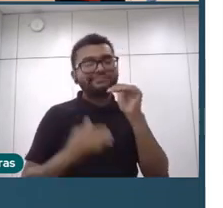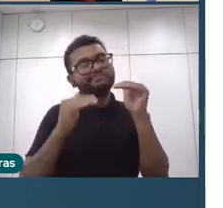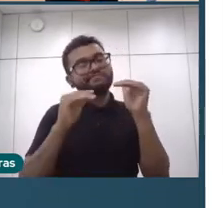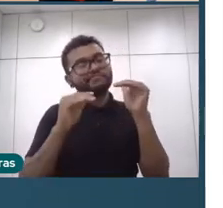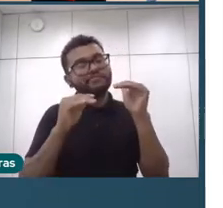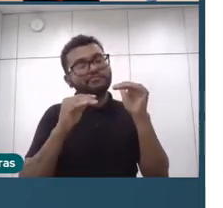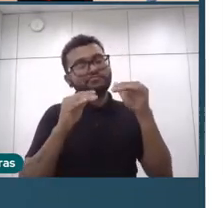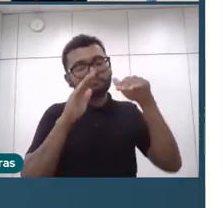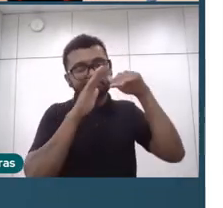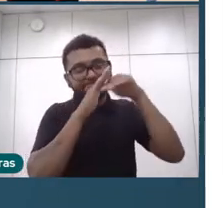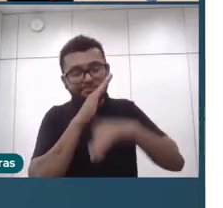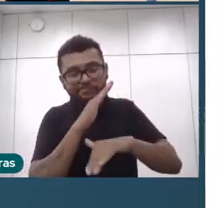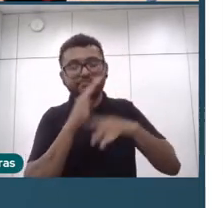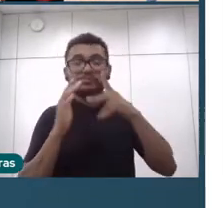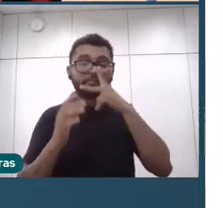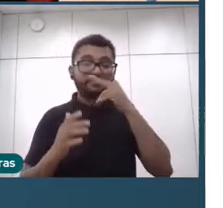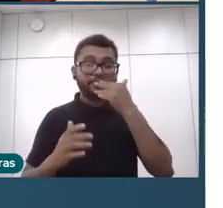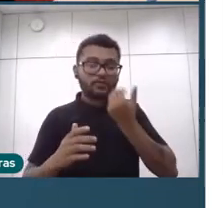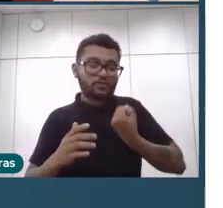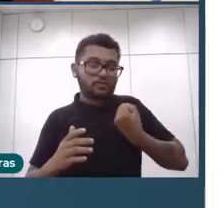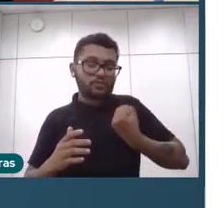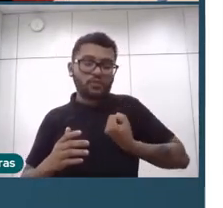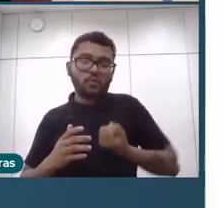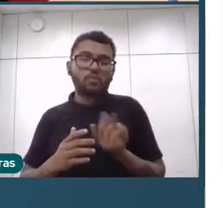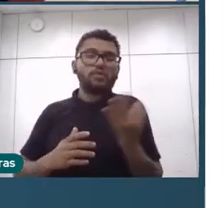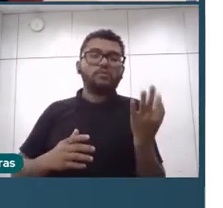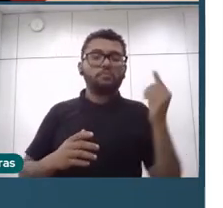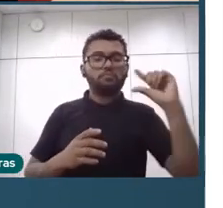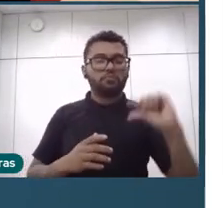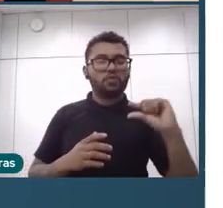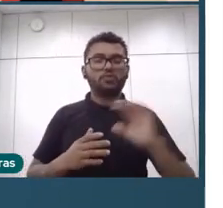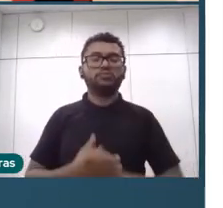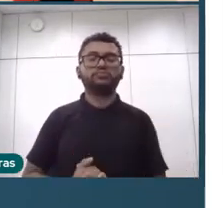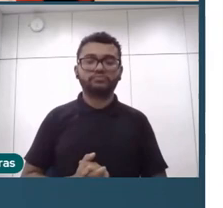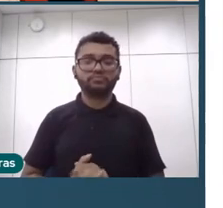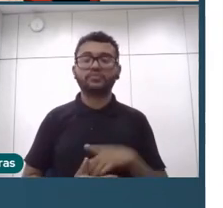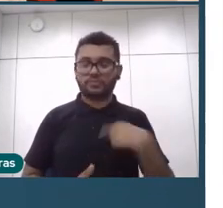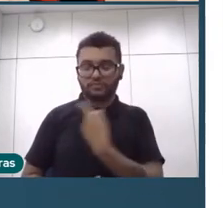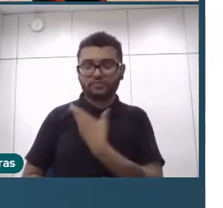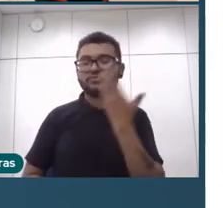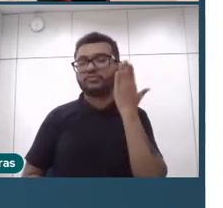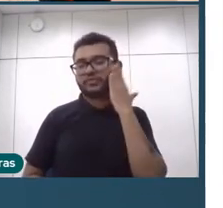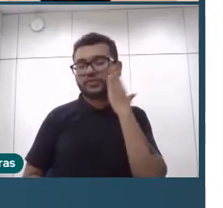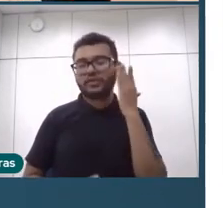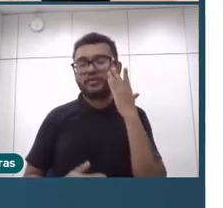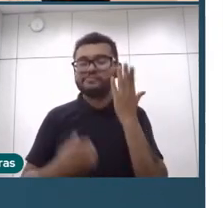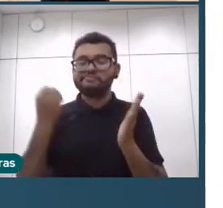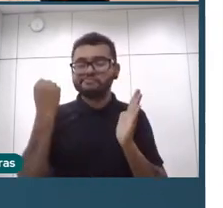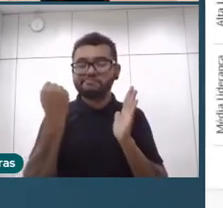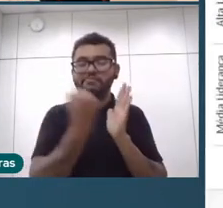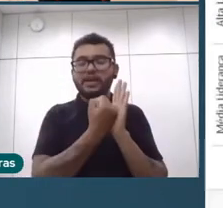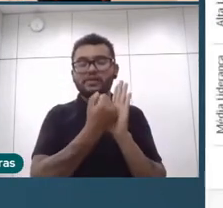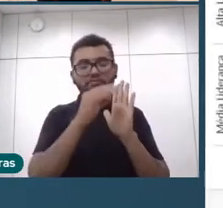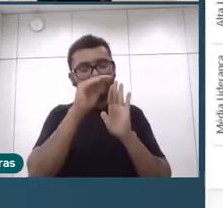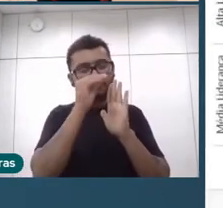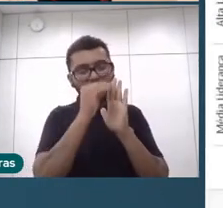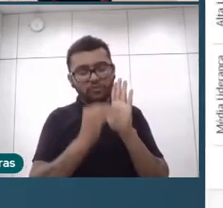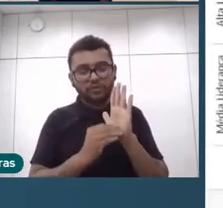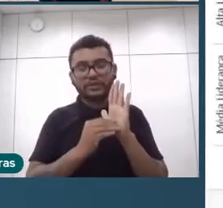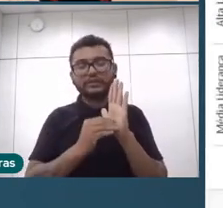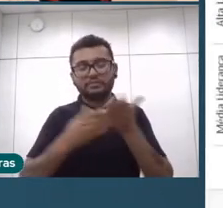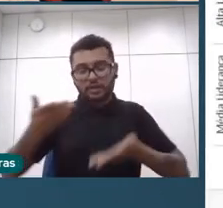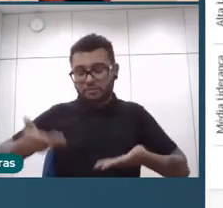e menor também na alta liderança. Então acho que é uma agenda para a gente avançar no serviço público.